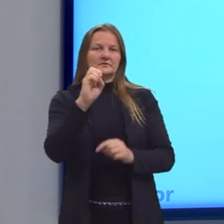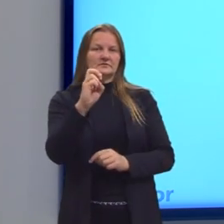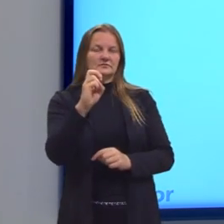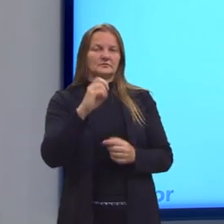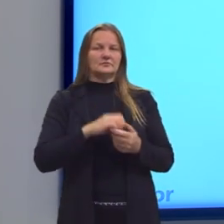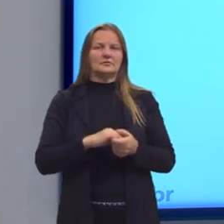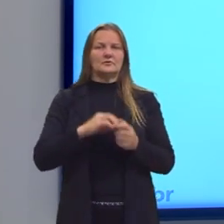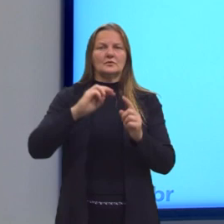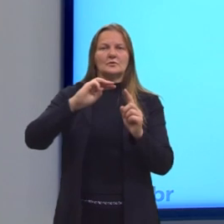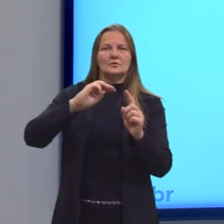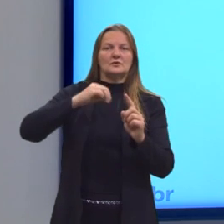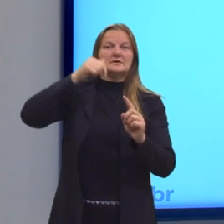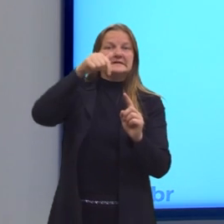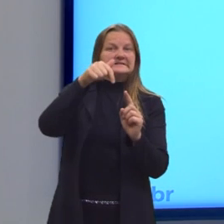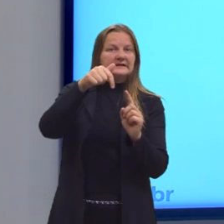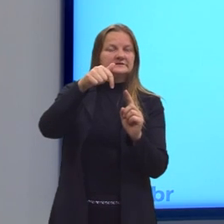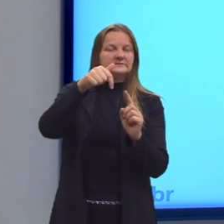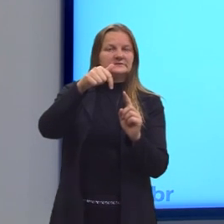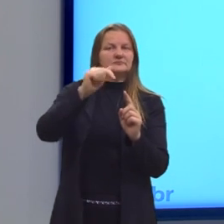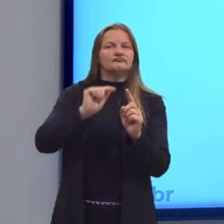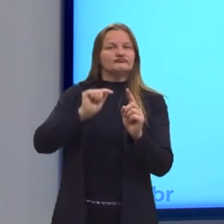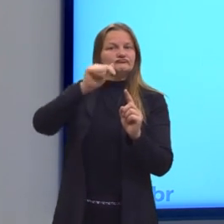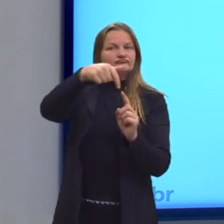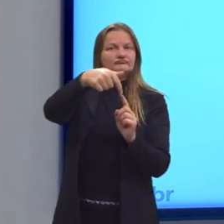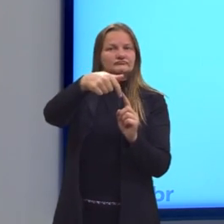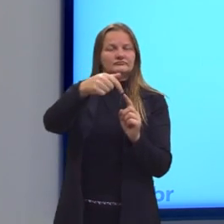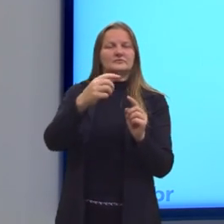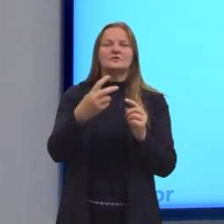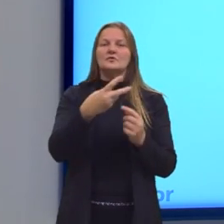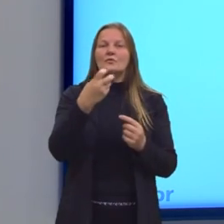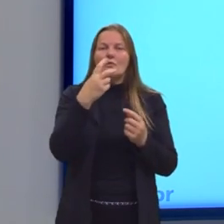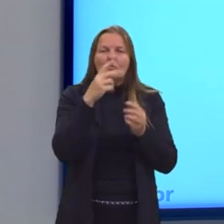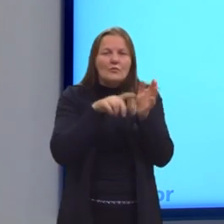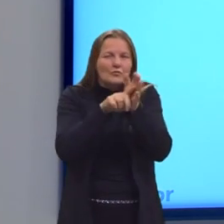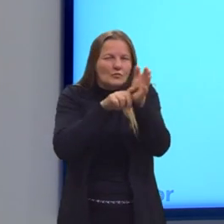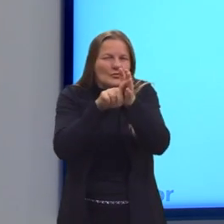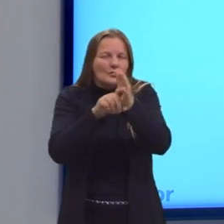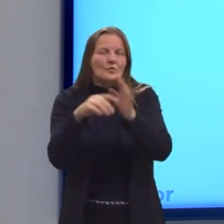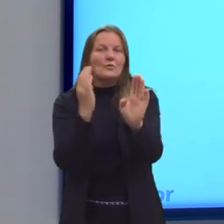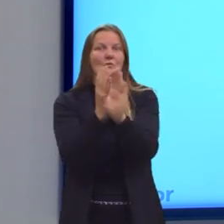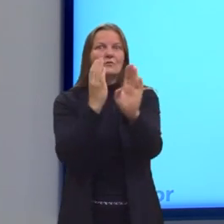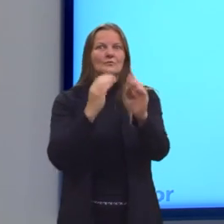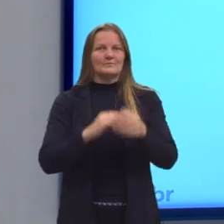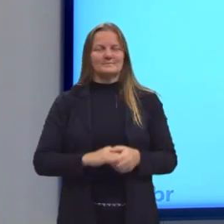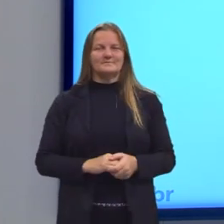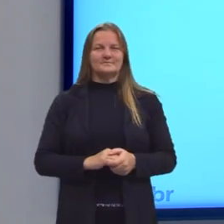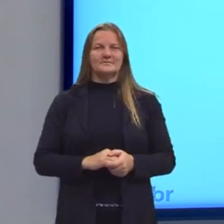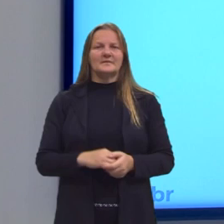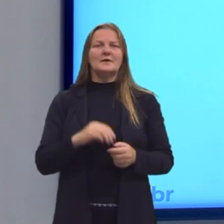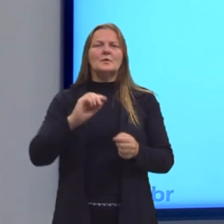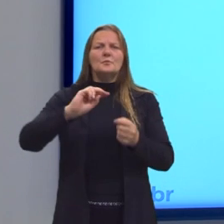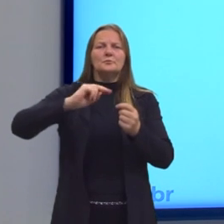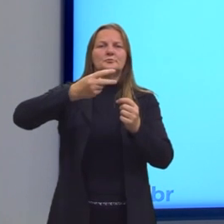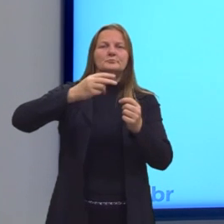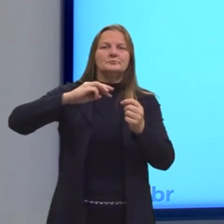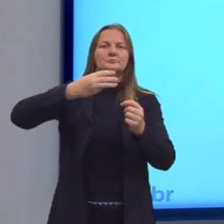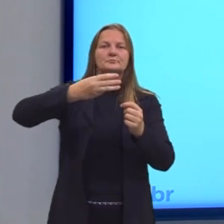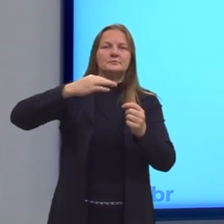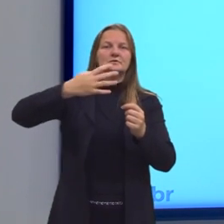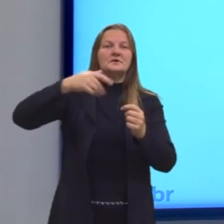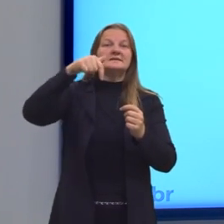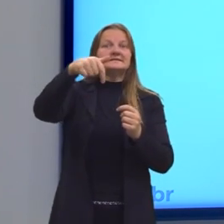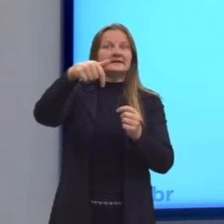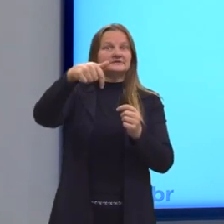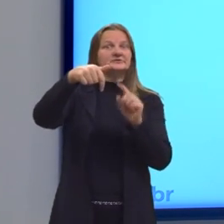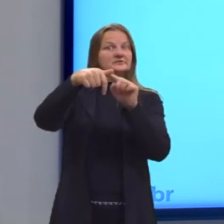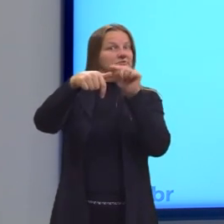e o Φ⁷ potência é o valor que nós vamos descobrir. A potência Φ⁷,